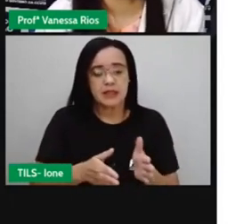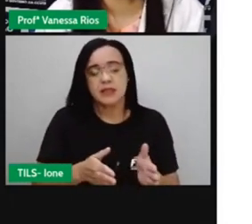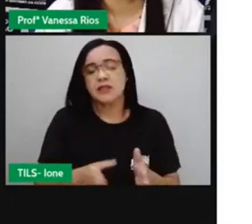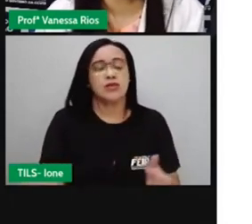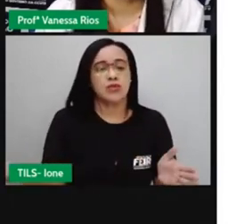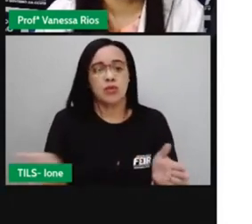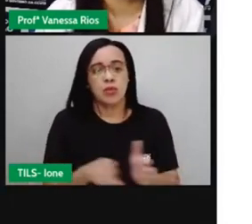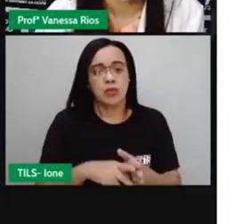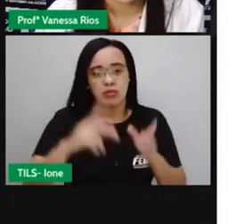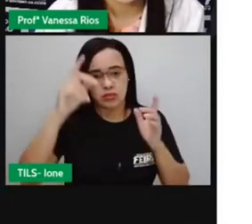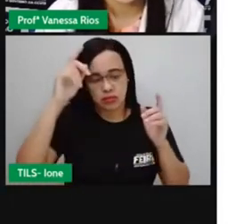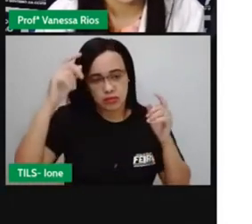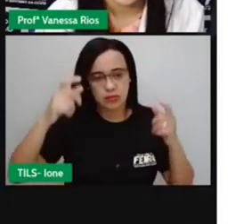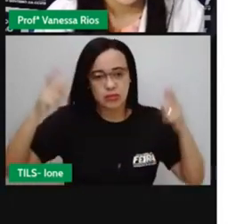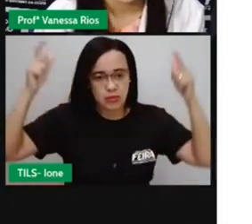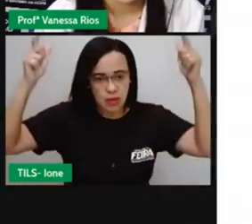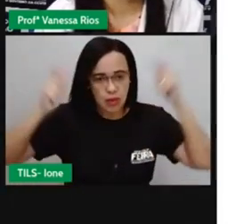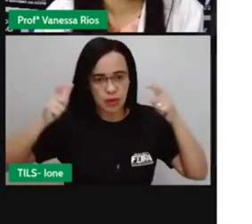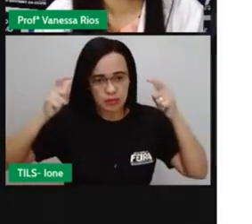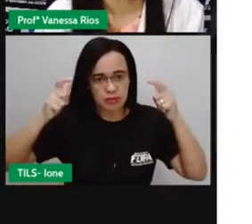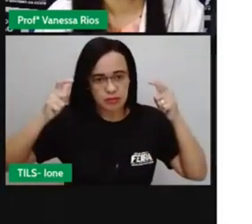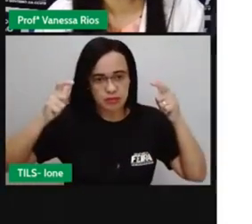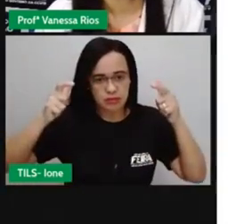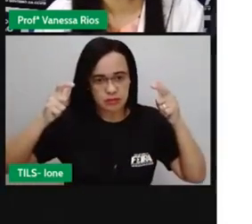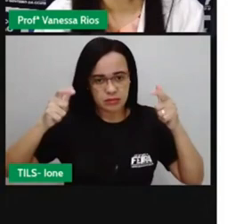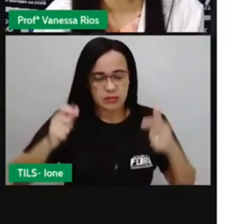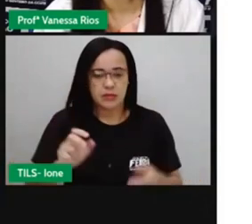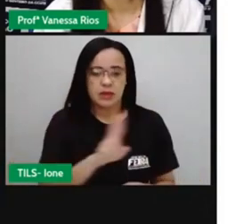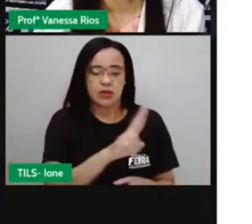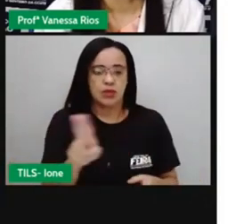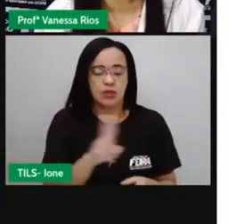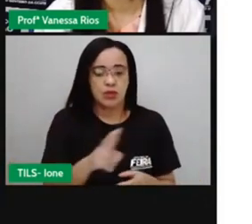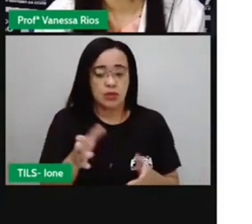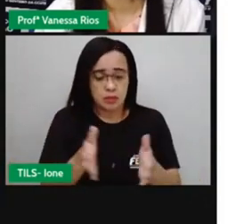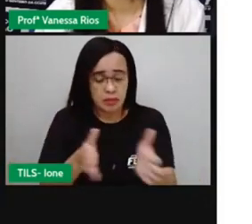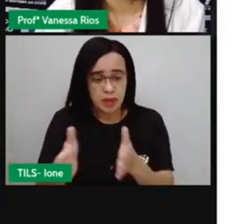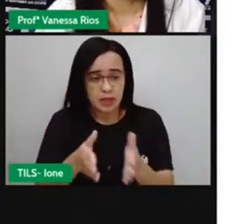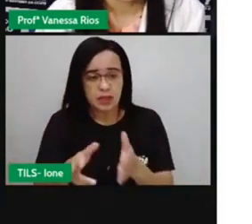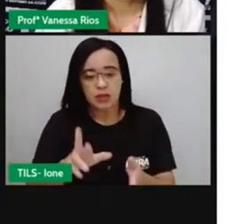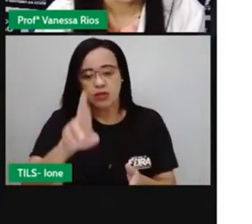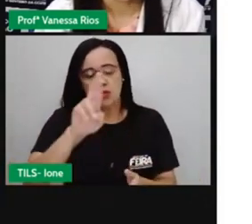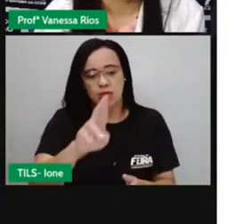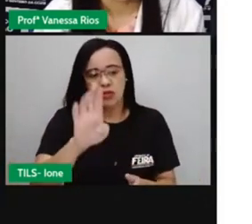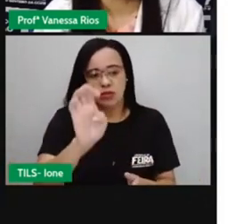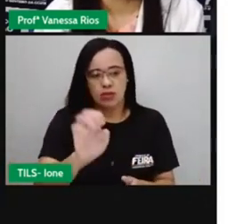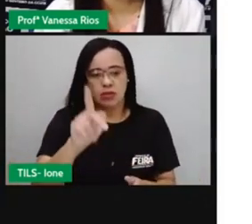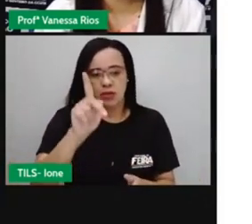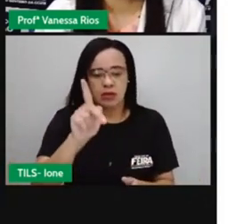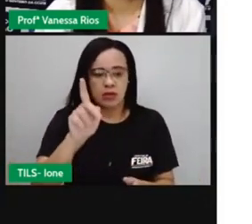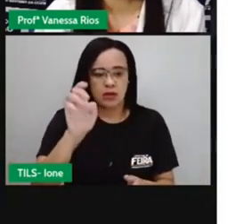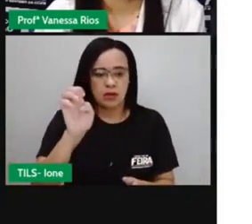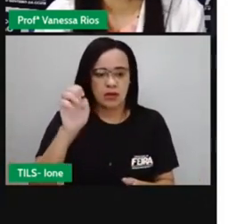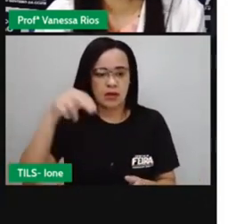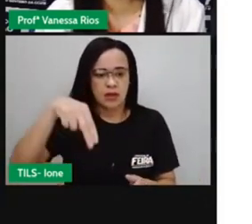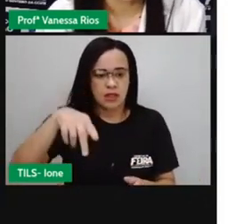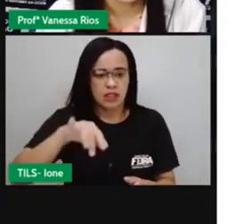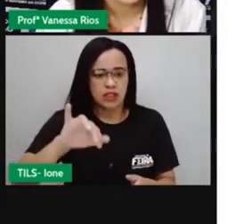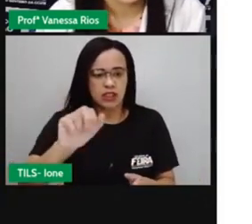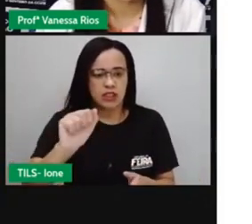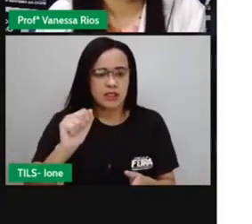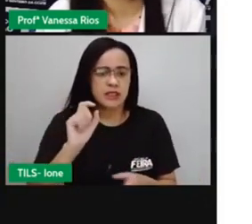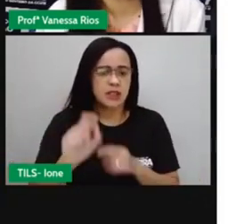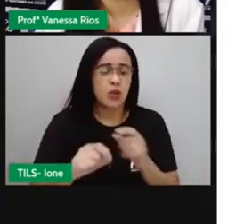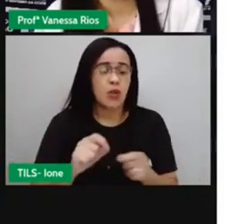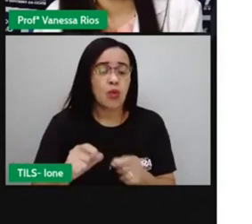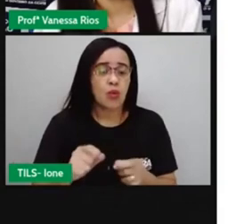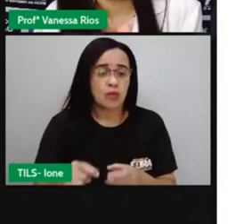conhecida como regência. Nesse período aí, o rei, né, governado no Brasil, era um regente,